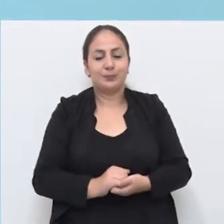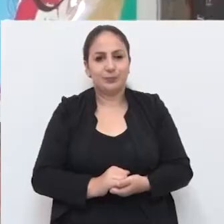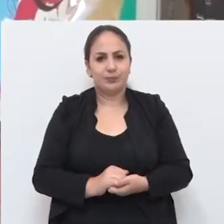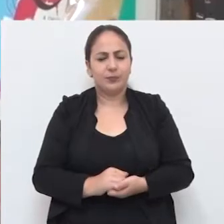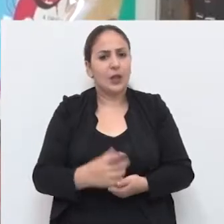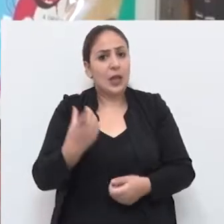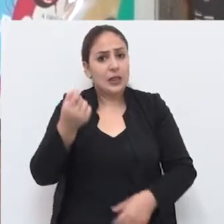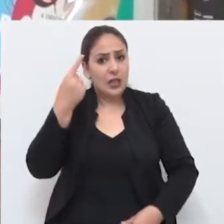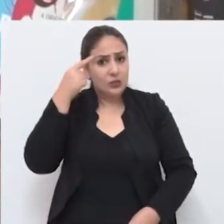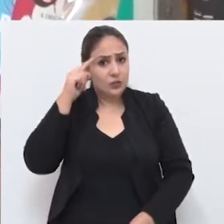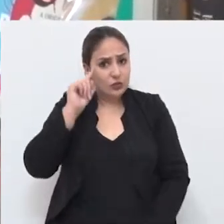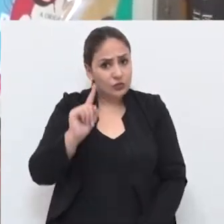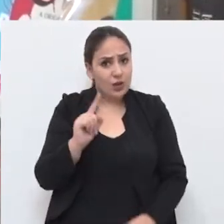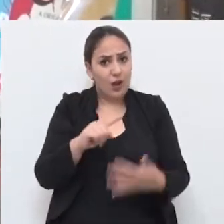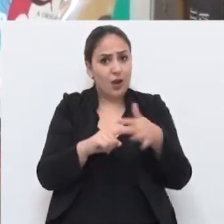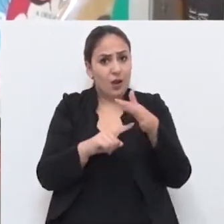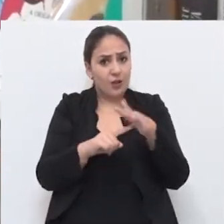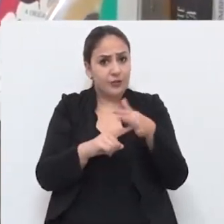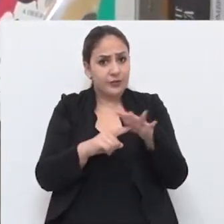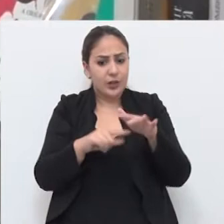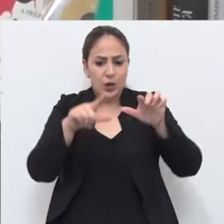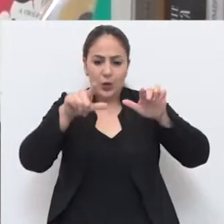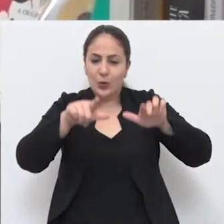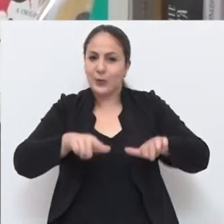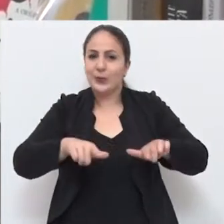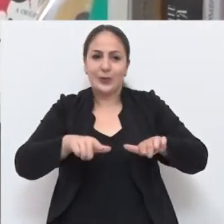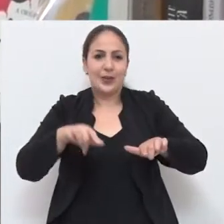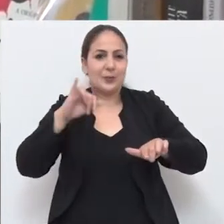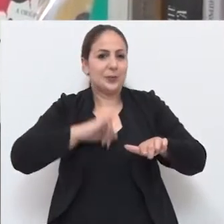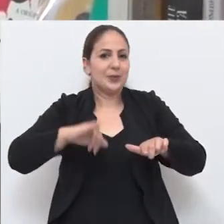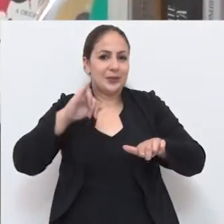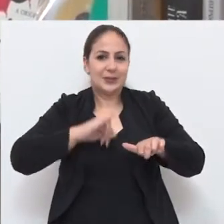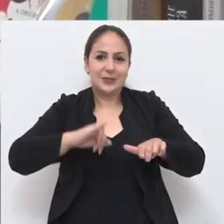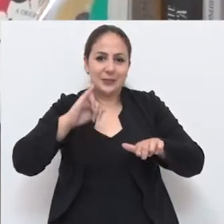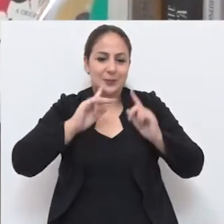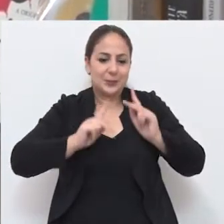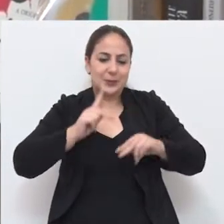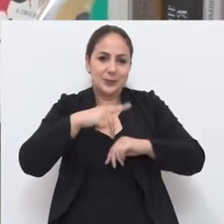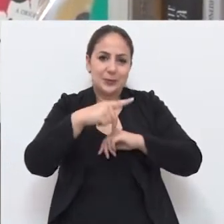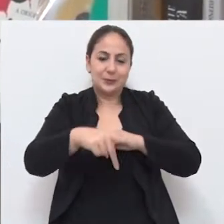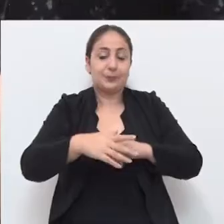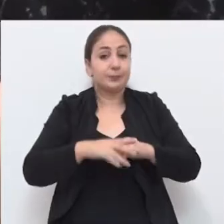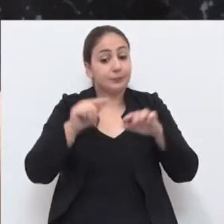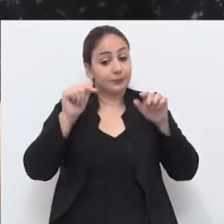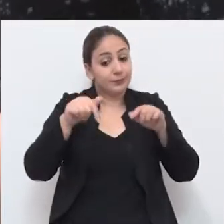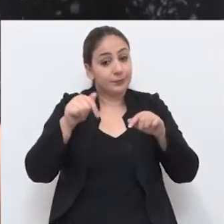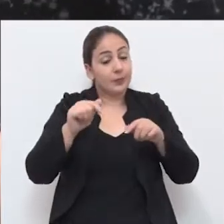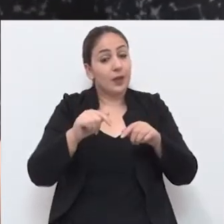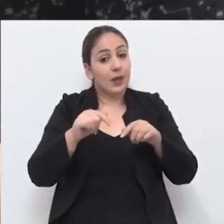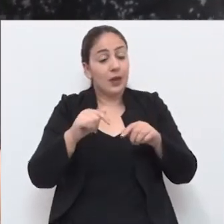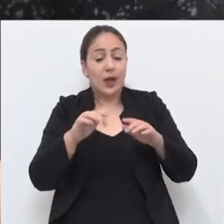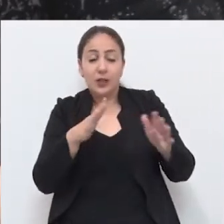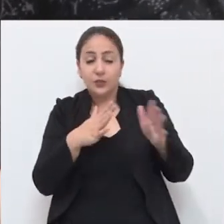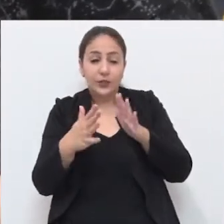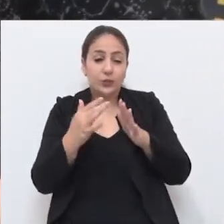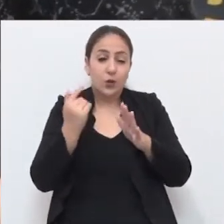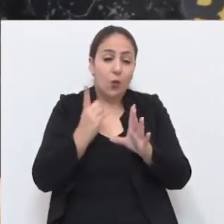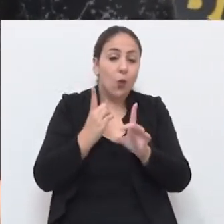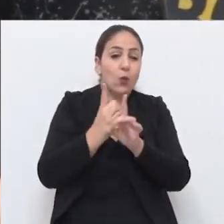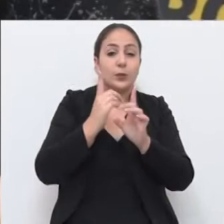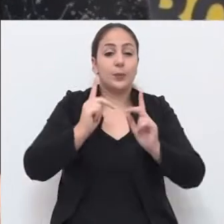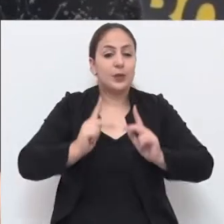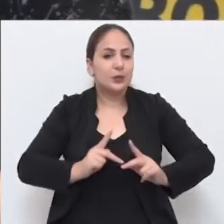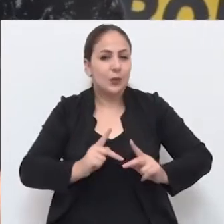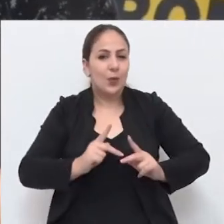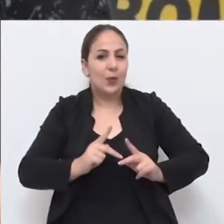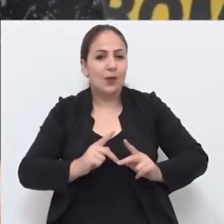autores. Durante dez dias, a Feira é local cativo dos Passo Fundenses. Por aqui, é comum esbarrar